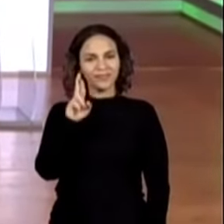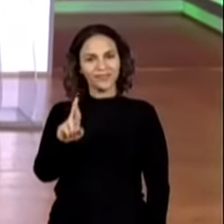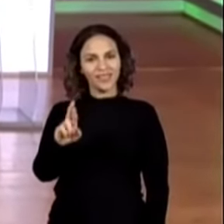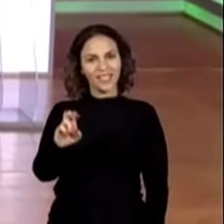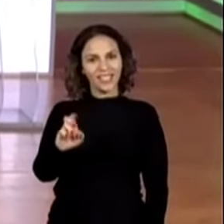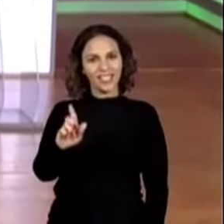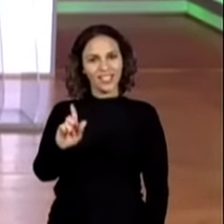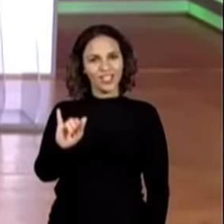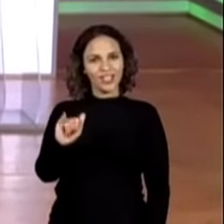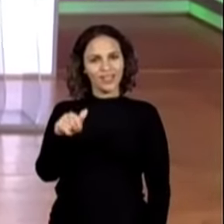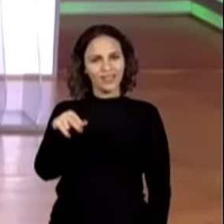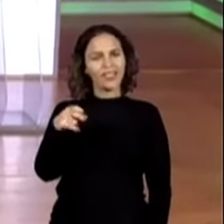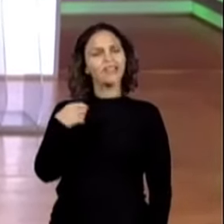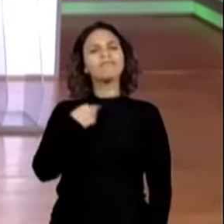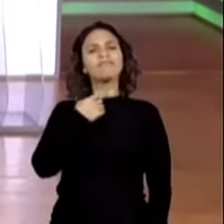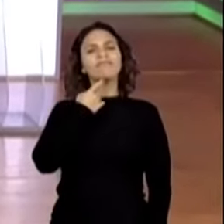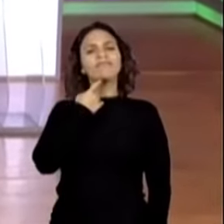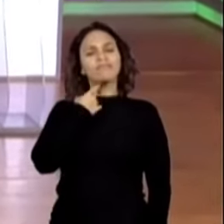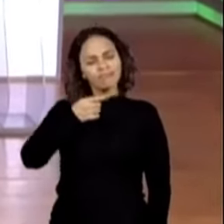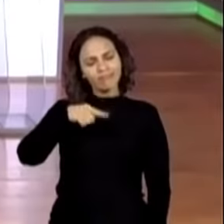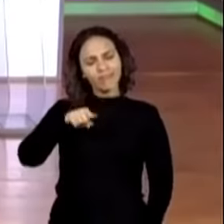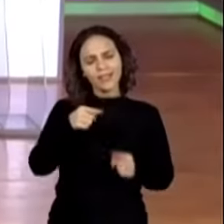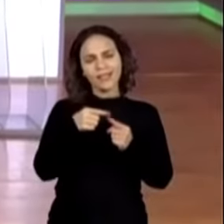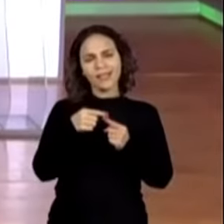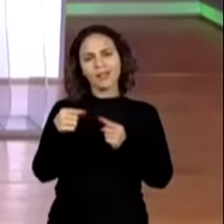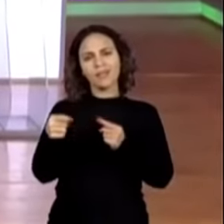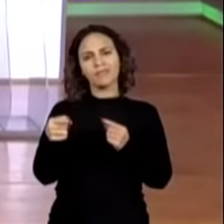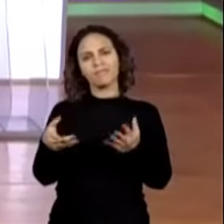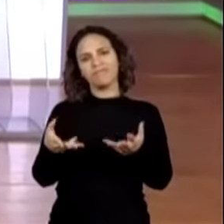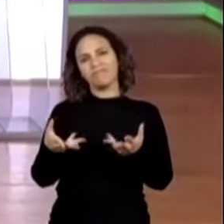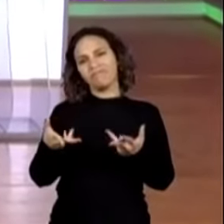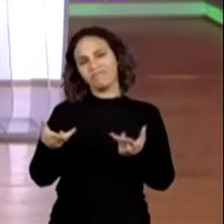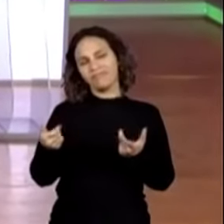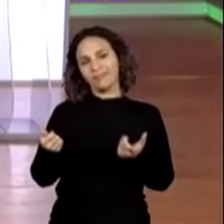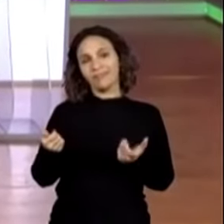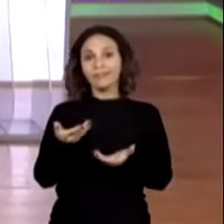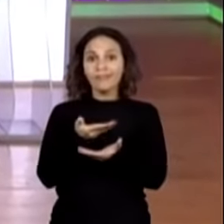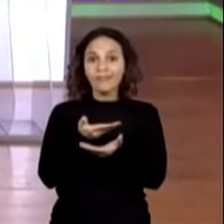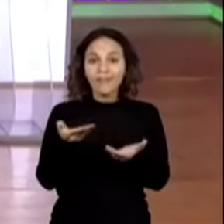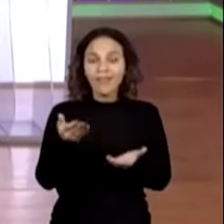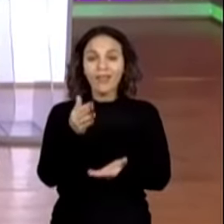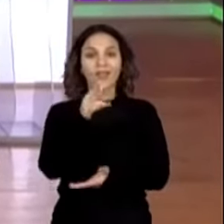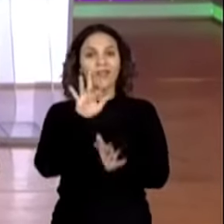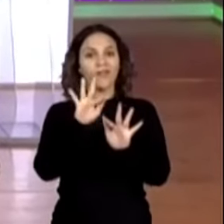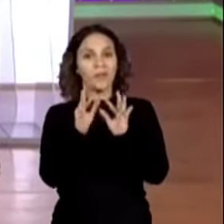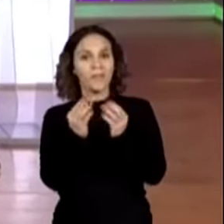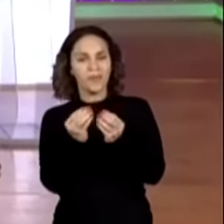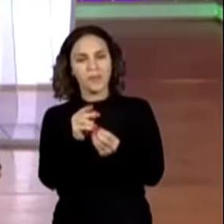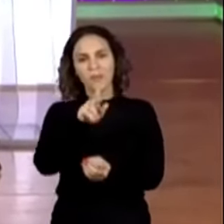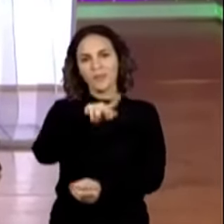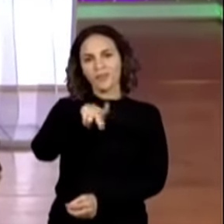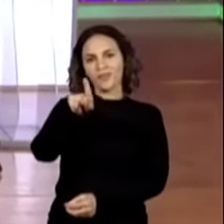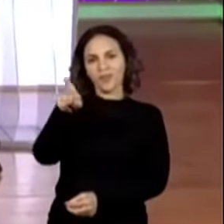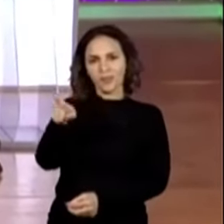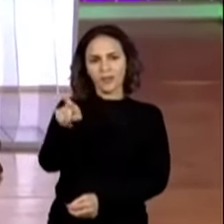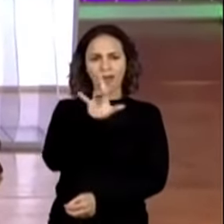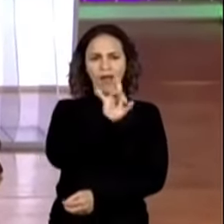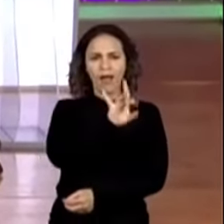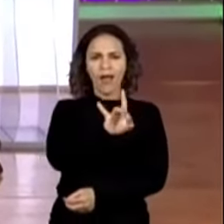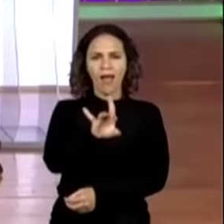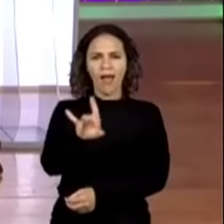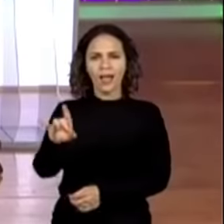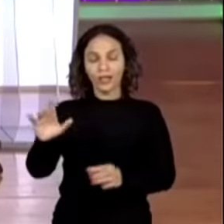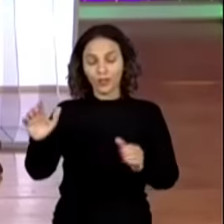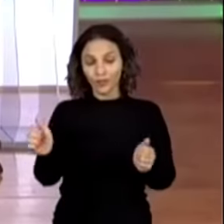desejo que tenhamos uma excelente semana. Familiares, senhores professores, que todos possamos